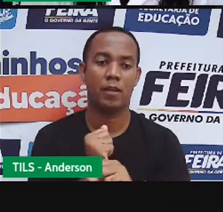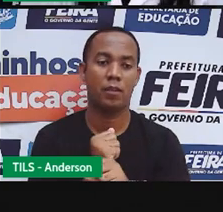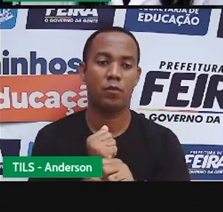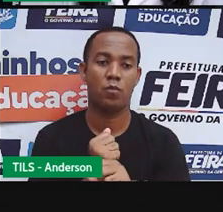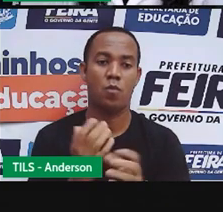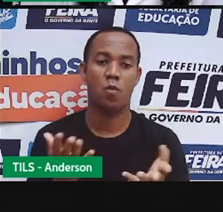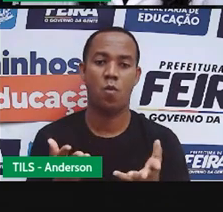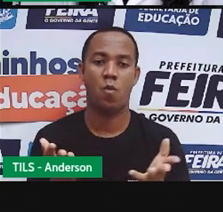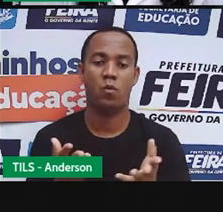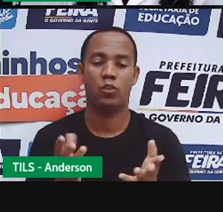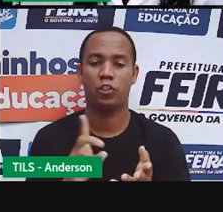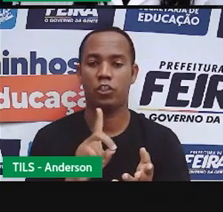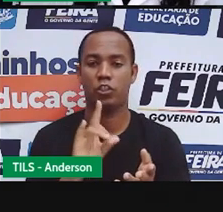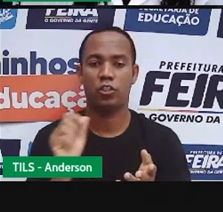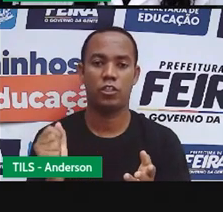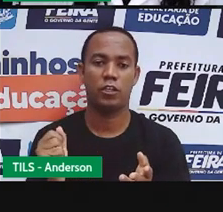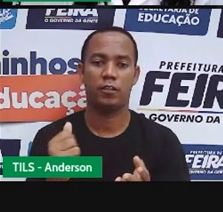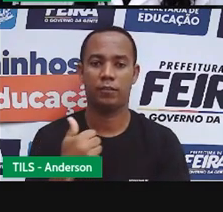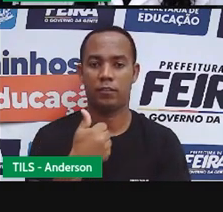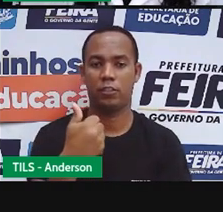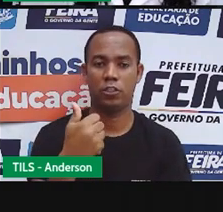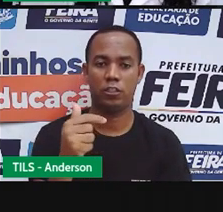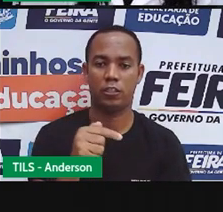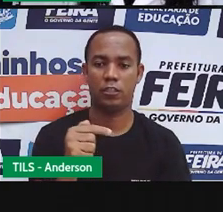2021, data 17,